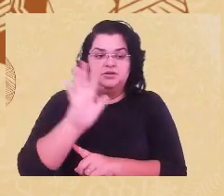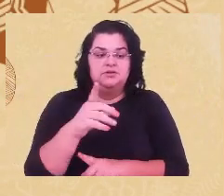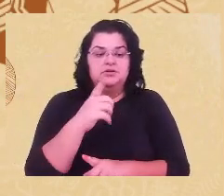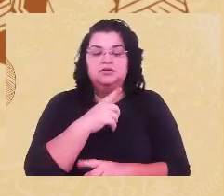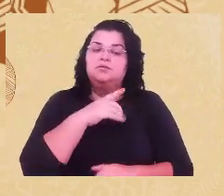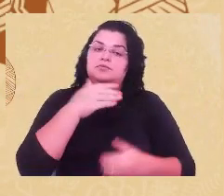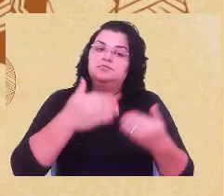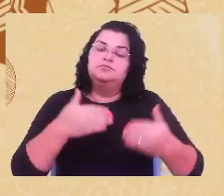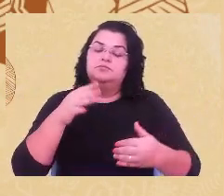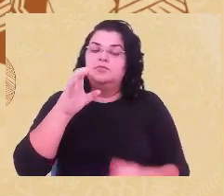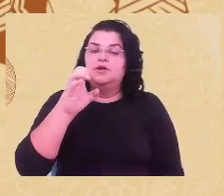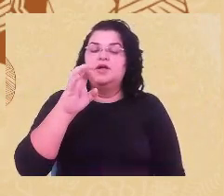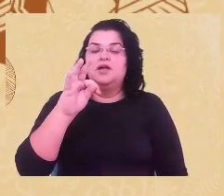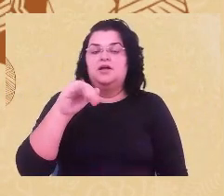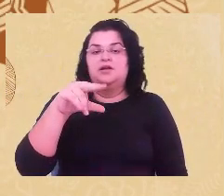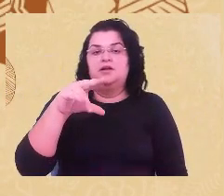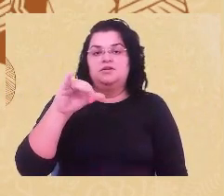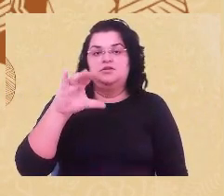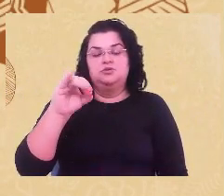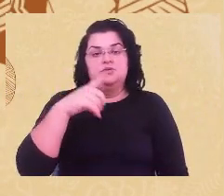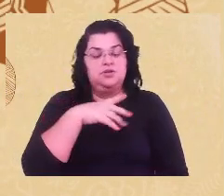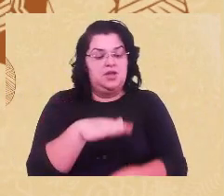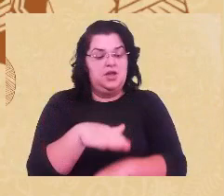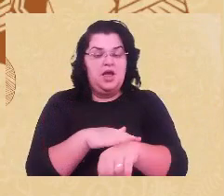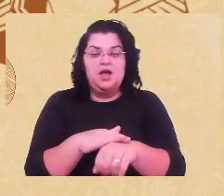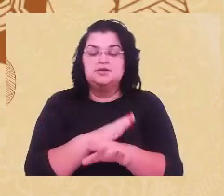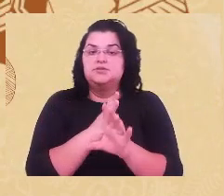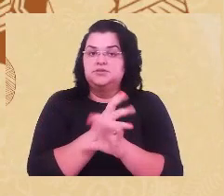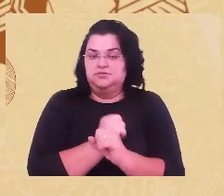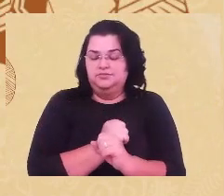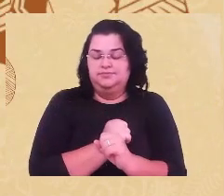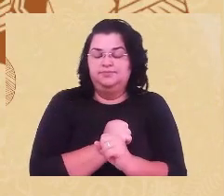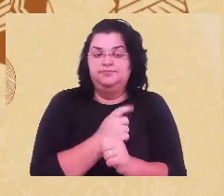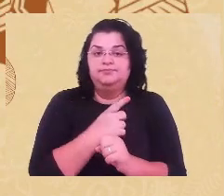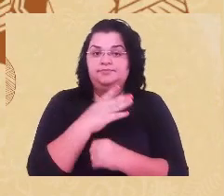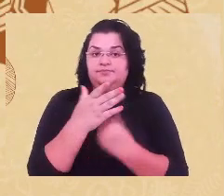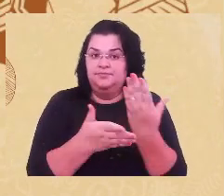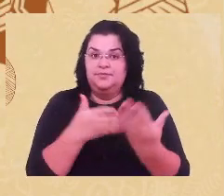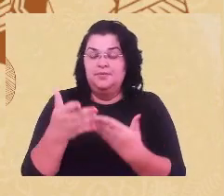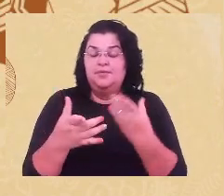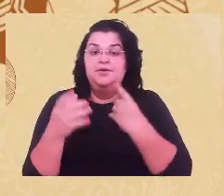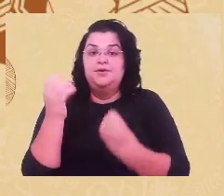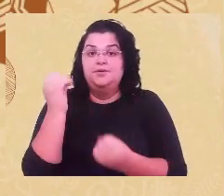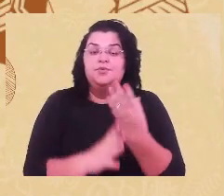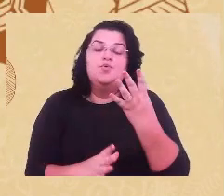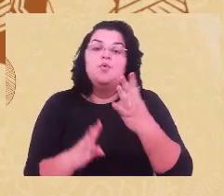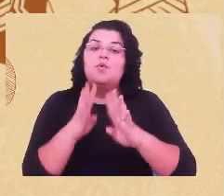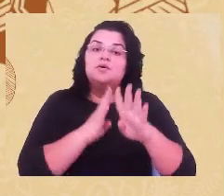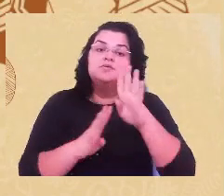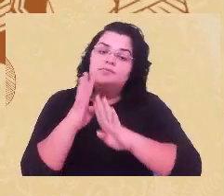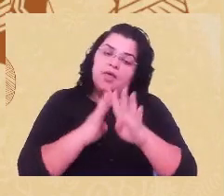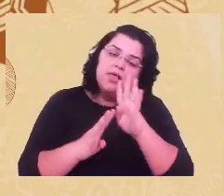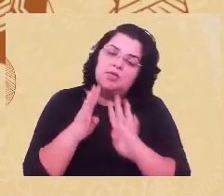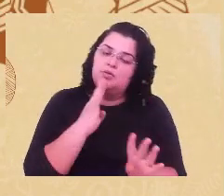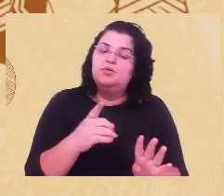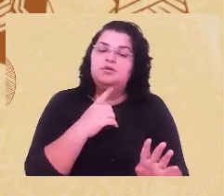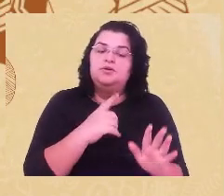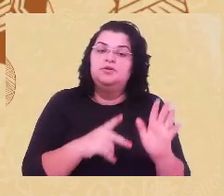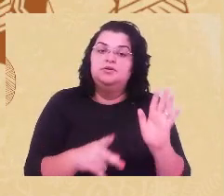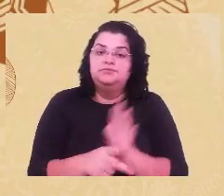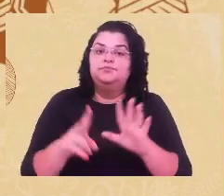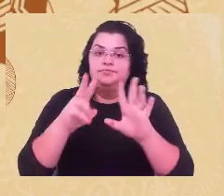-raciais, enquanto um processo de trabalho e de produção de conhecimento como aspectos,